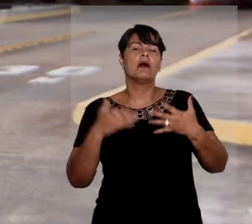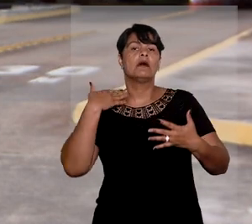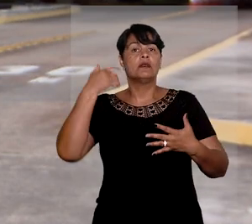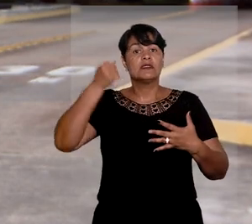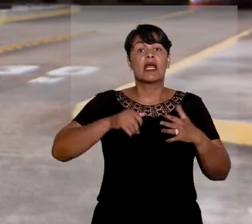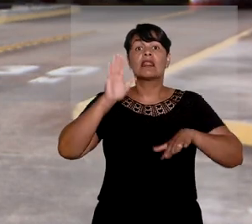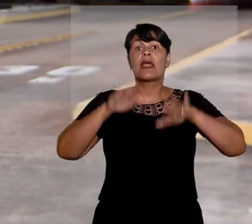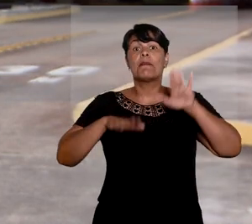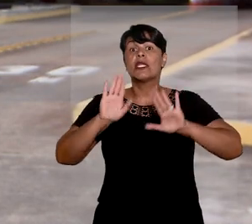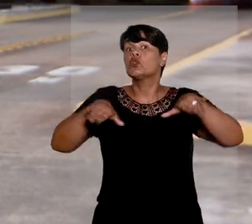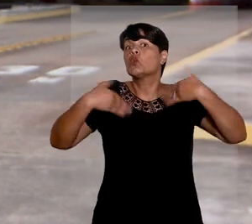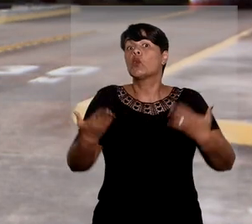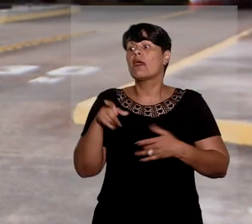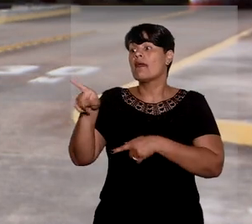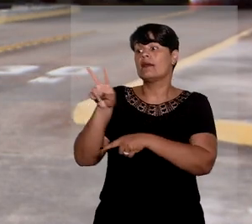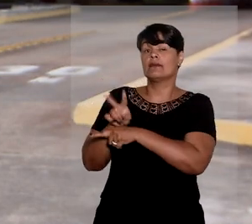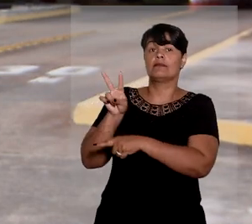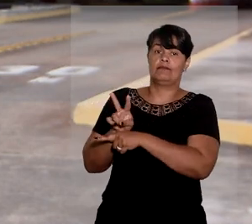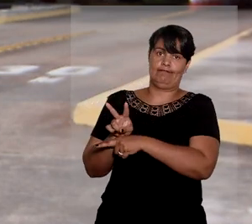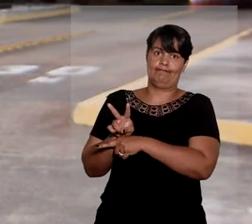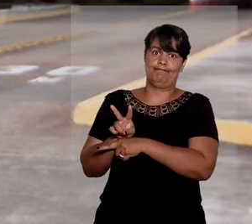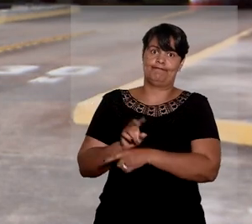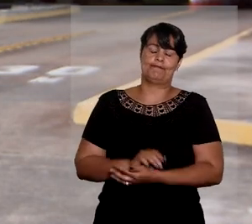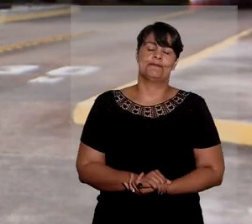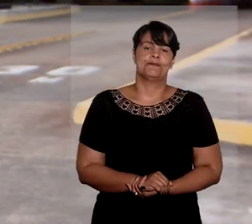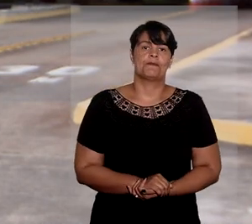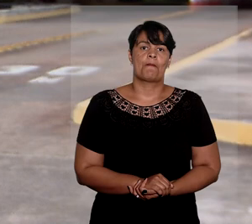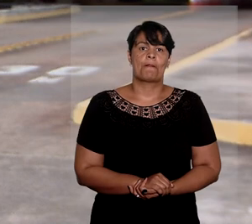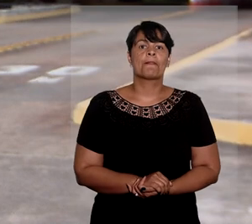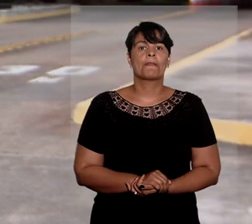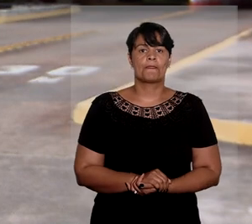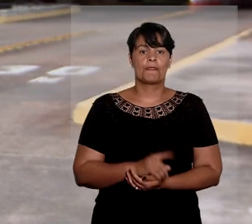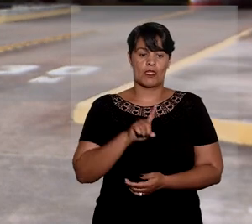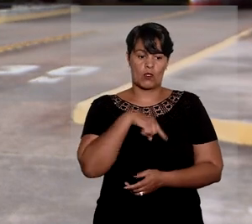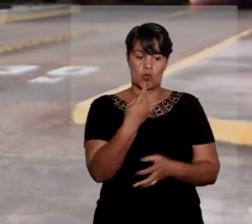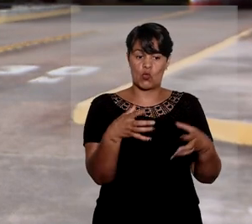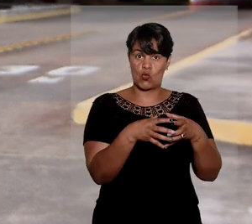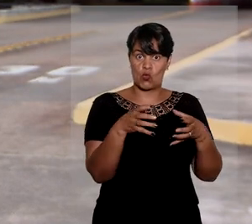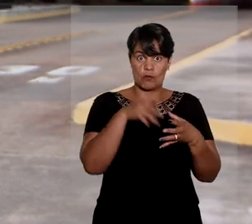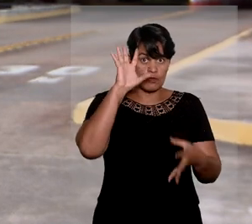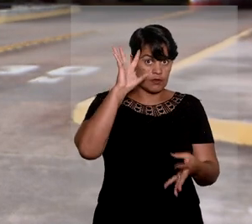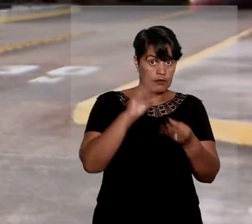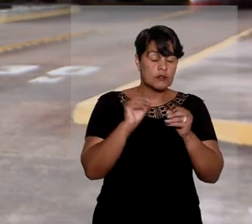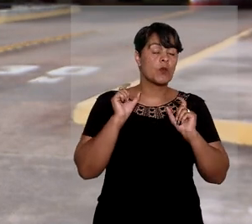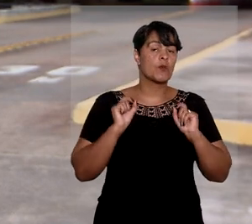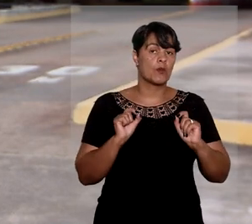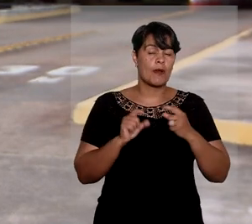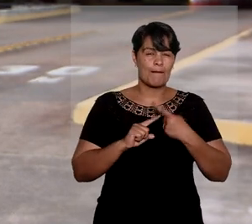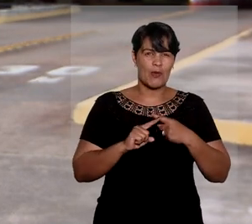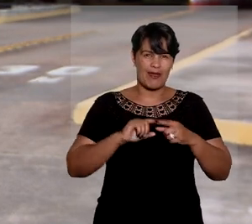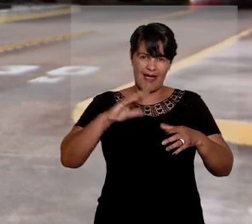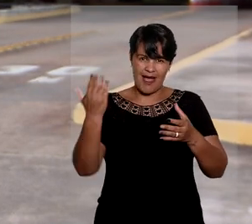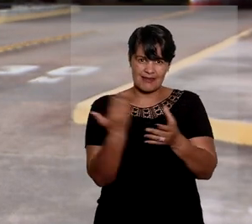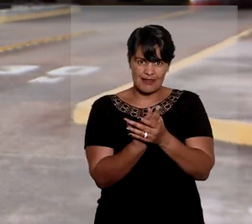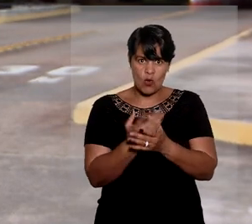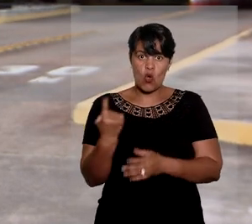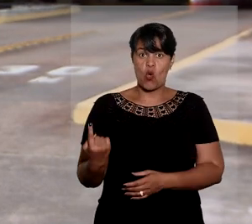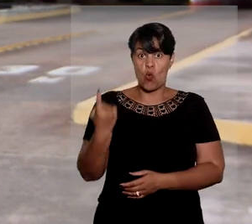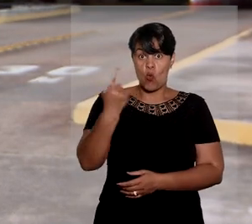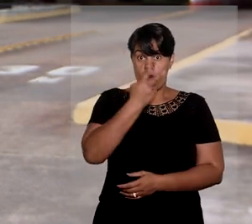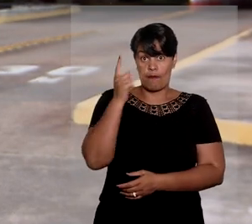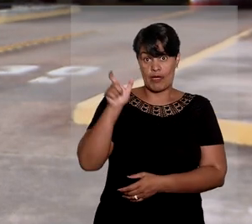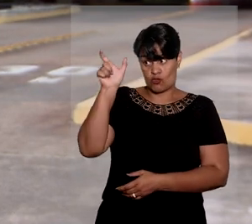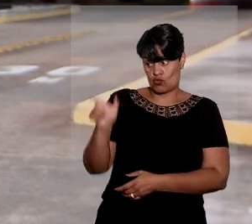dificuldades para execução do trabalho. O entendimento foi estabelecido porque, em ação de execução, um recorrente alegou, entre outras